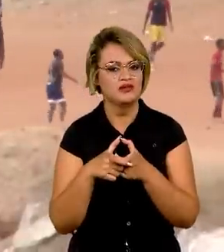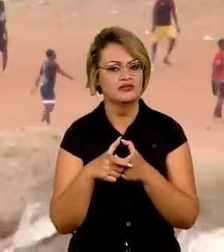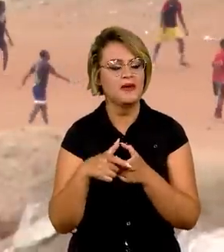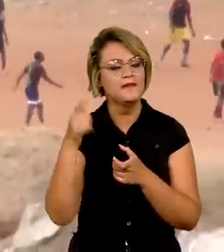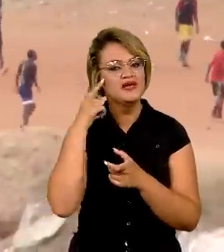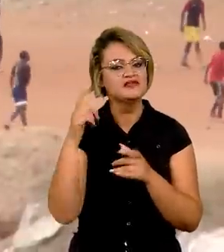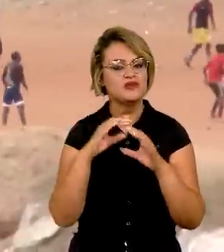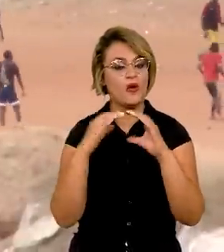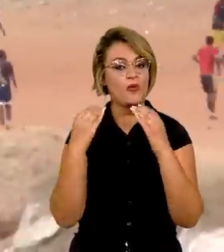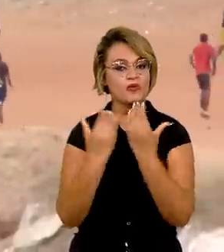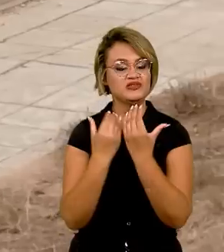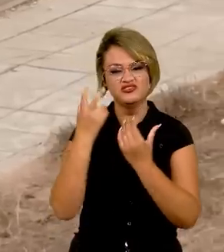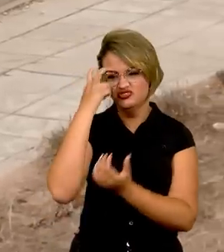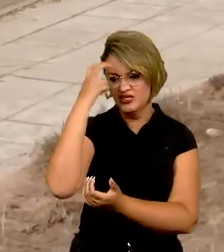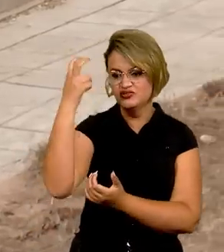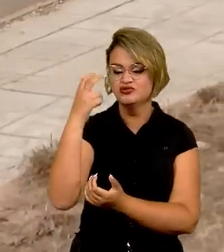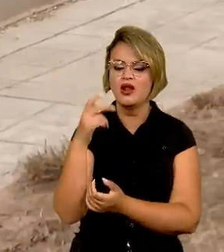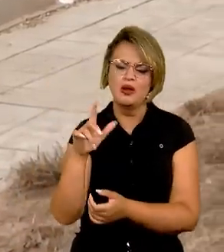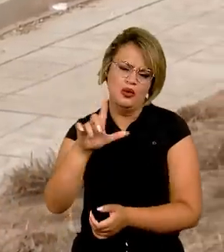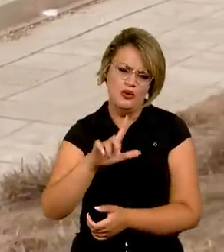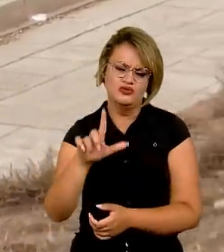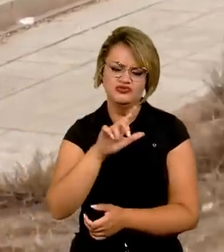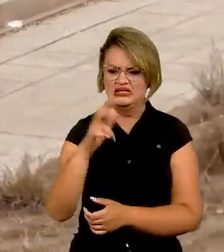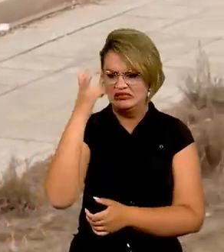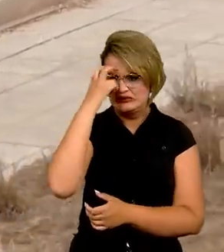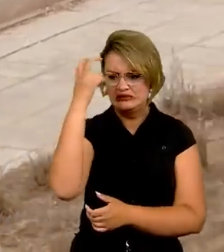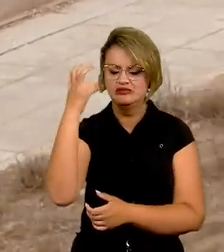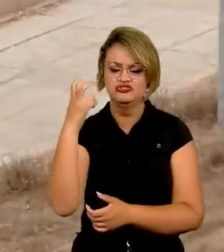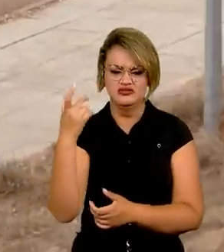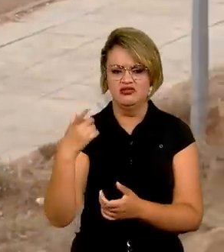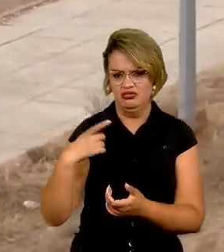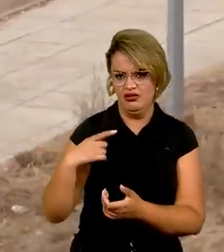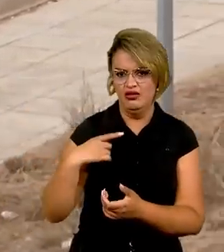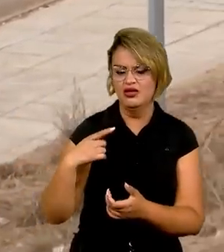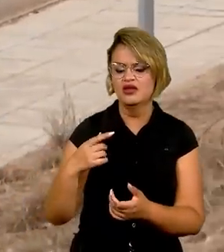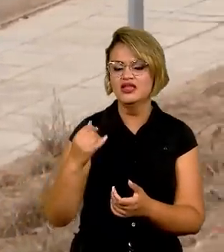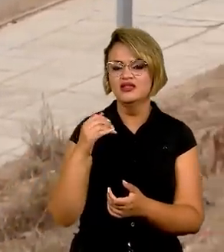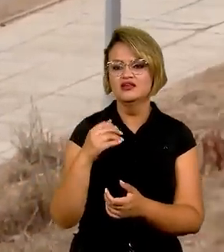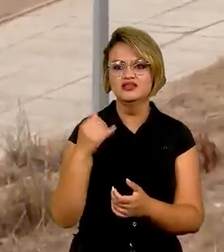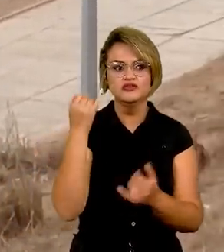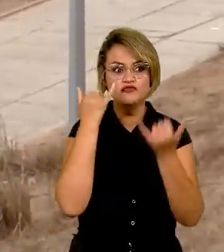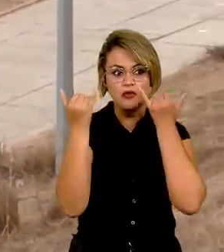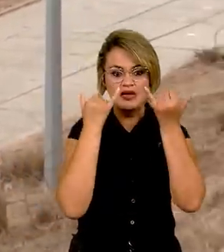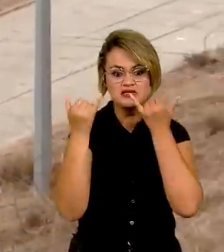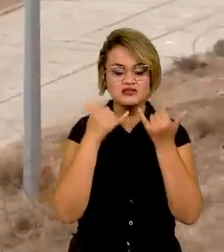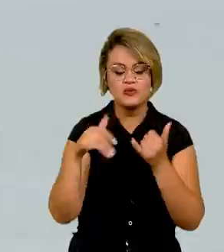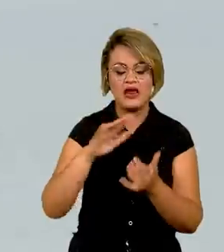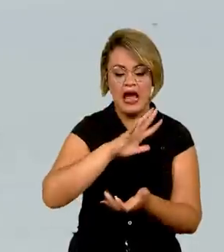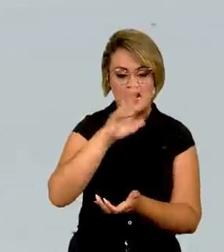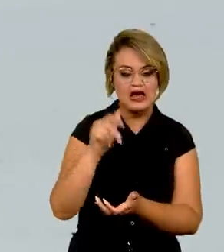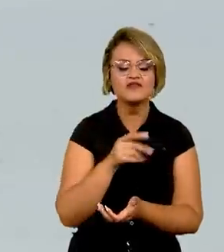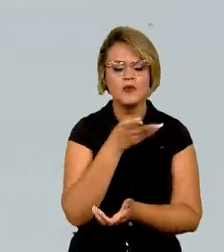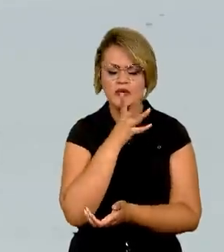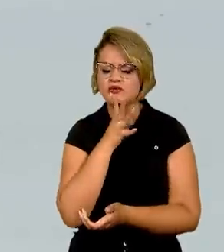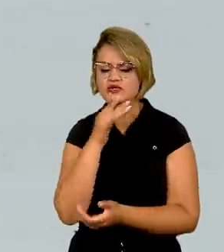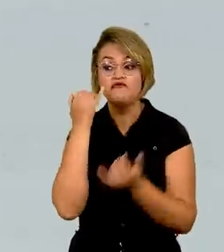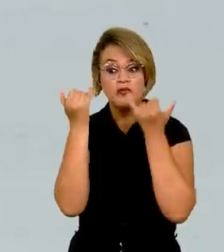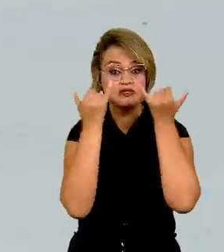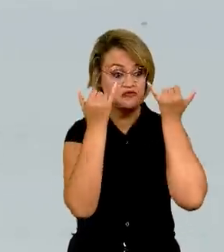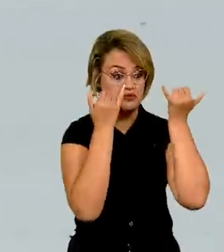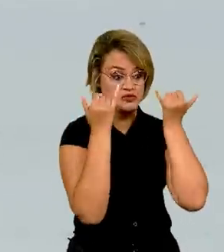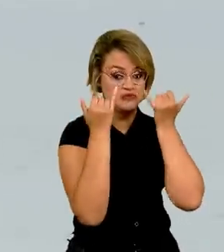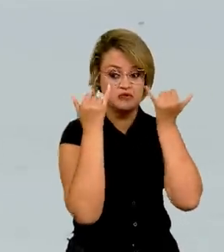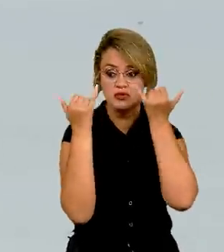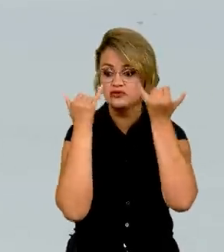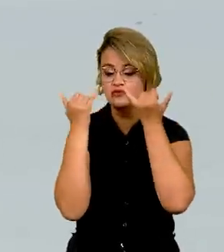nível da comunidade intelectual brasileira, é óbvio que os intelectuais têm muita informação sobre o continente africano. A larga maioria da